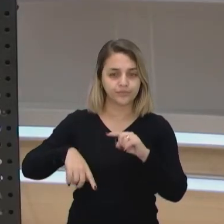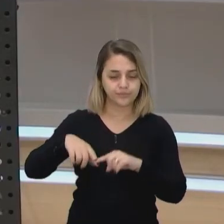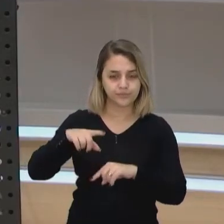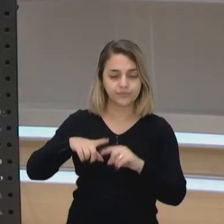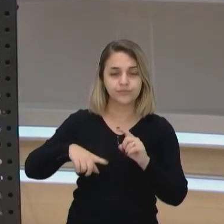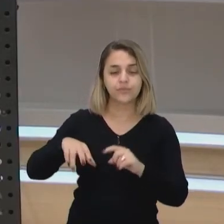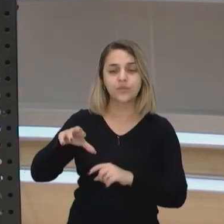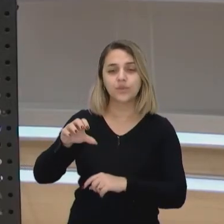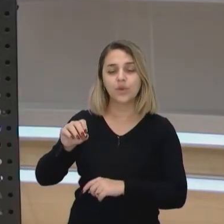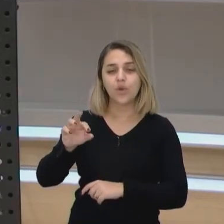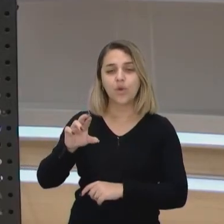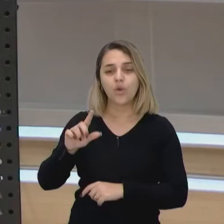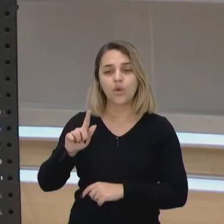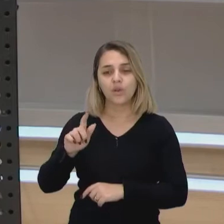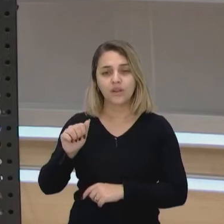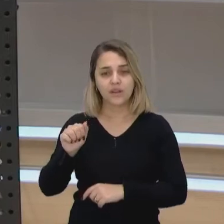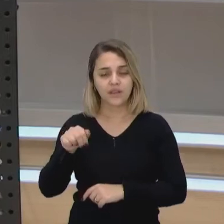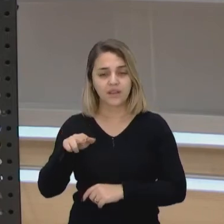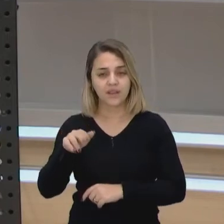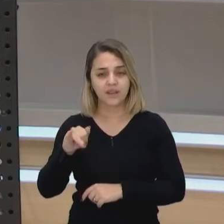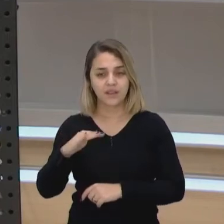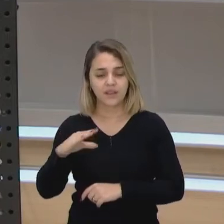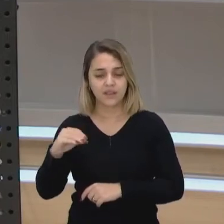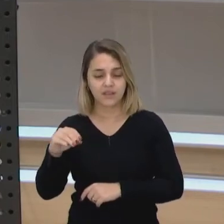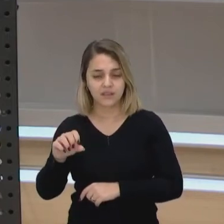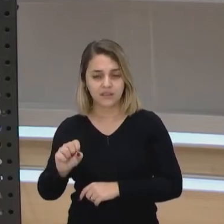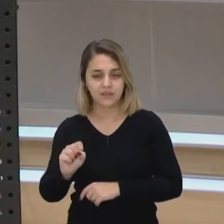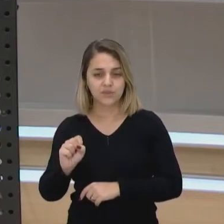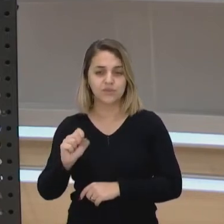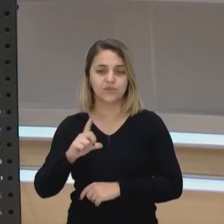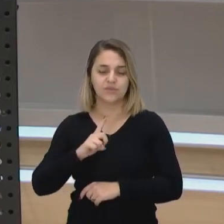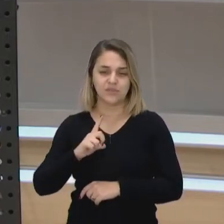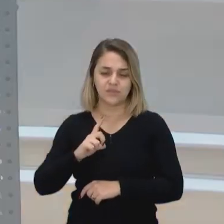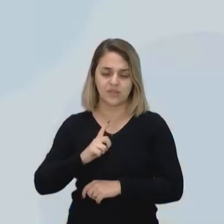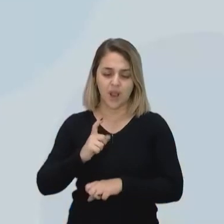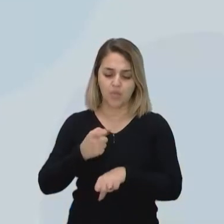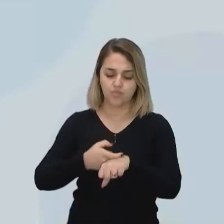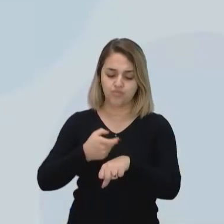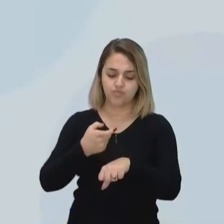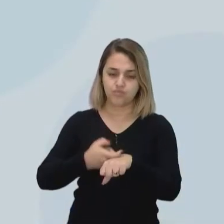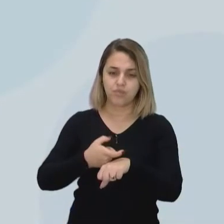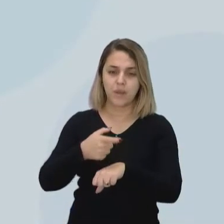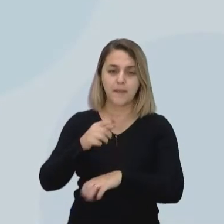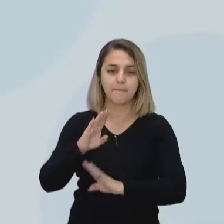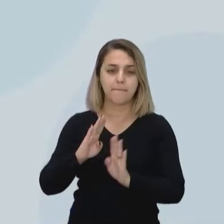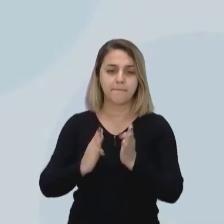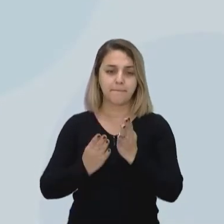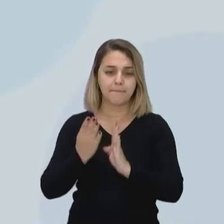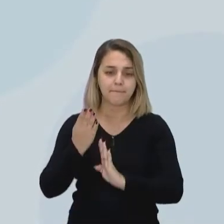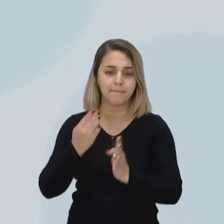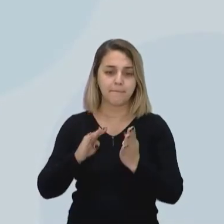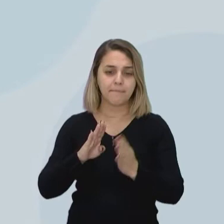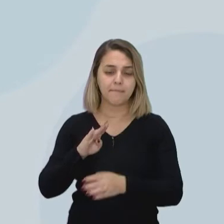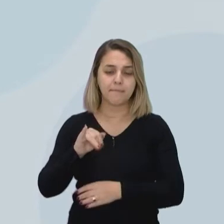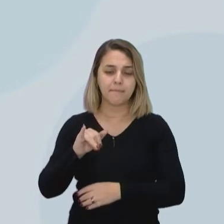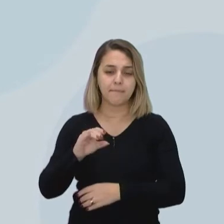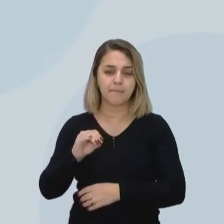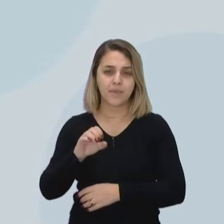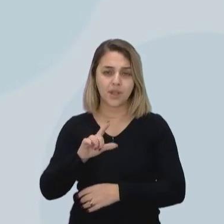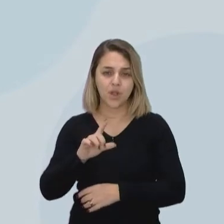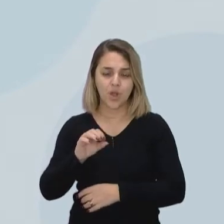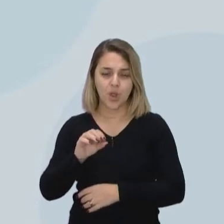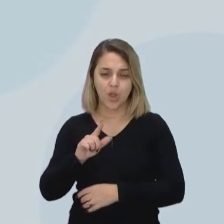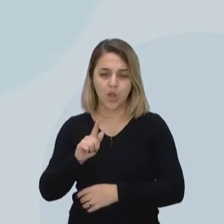próprio nome está indicando, né? Ele é um concreto biológico, ele é um concreto que é feito à base de